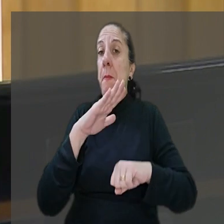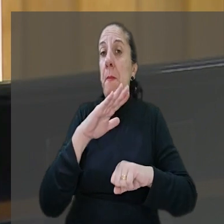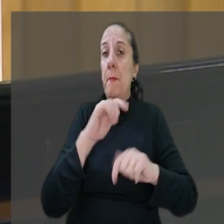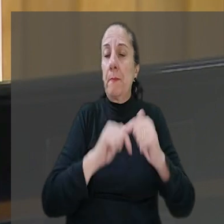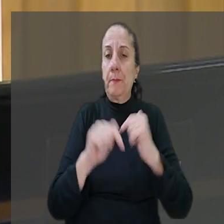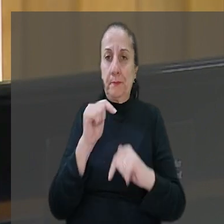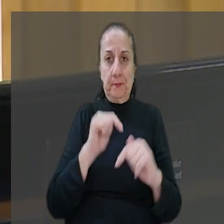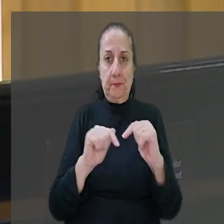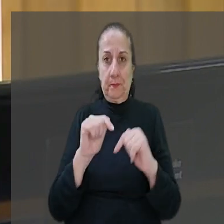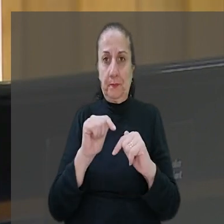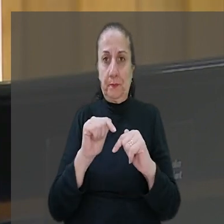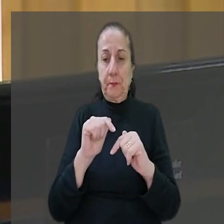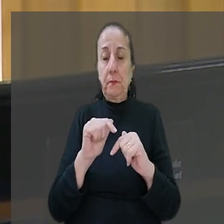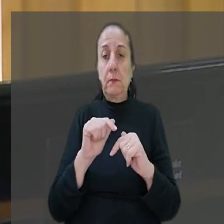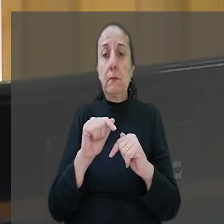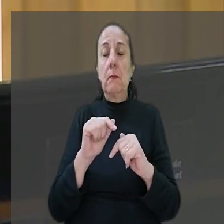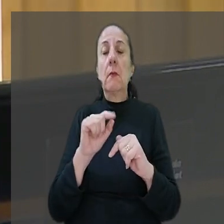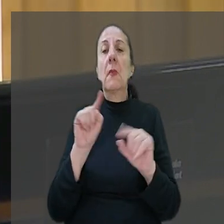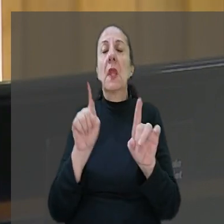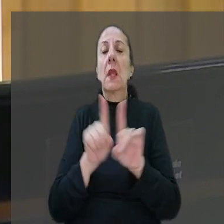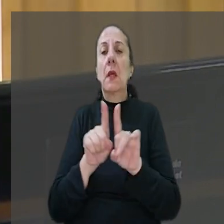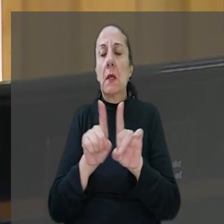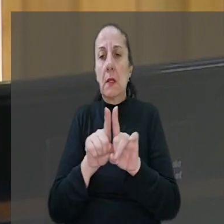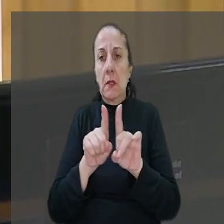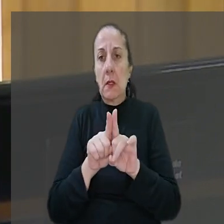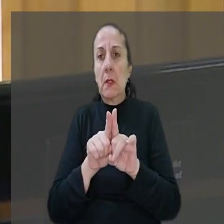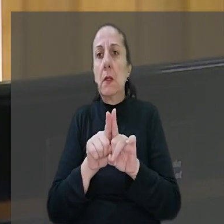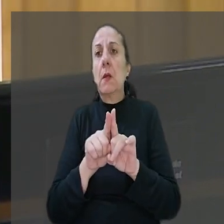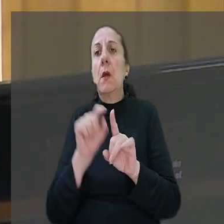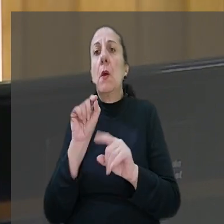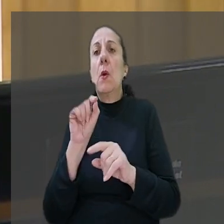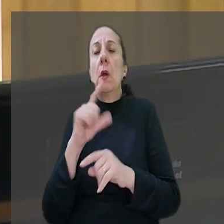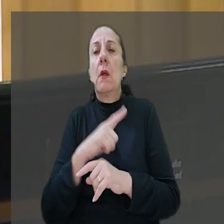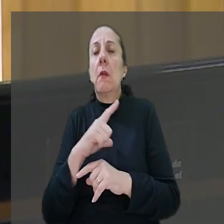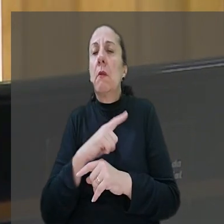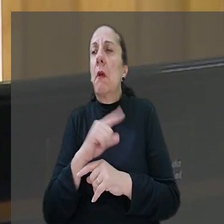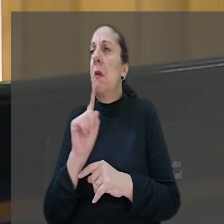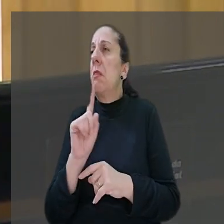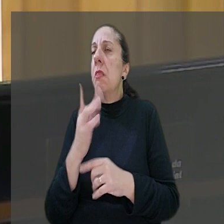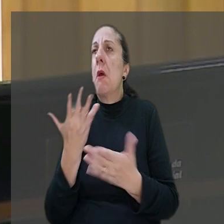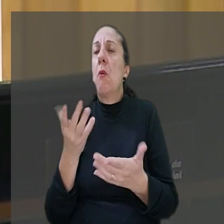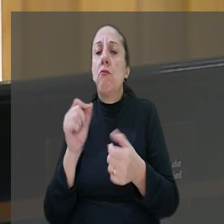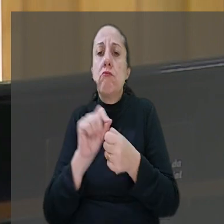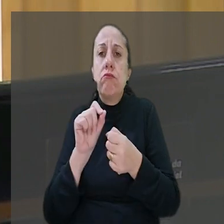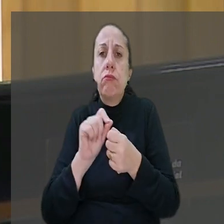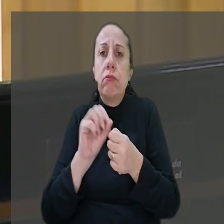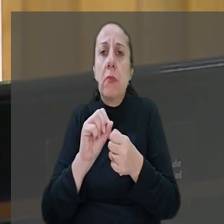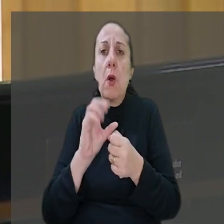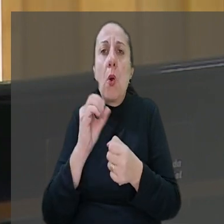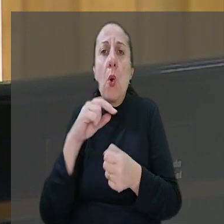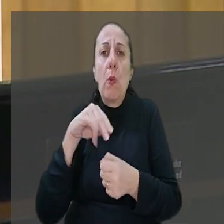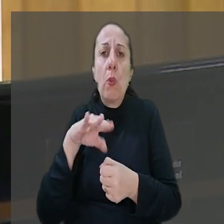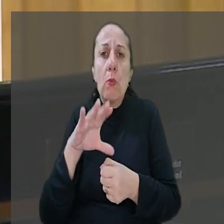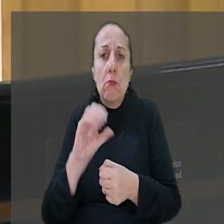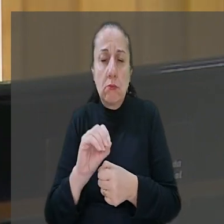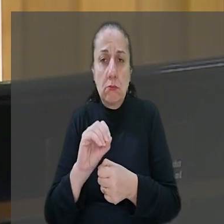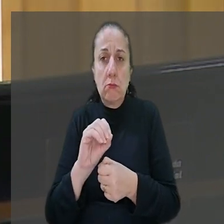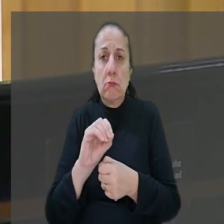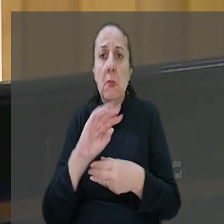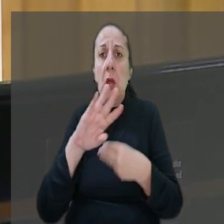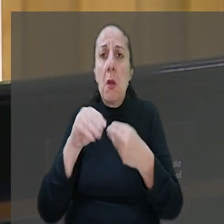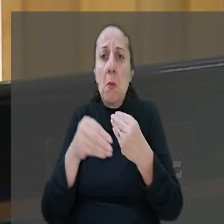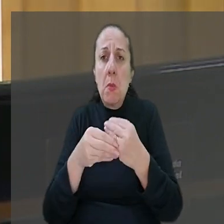ao empregador. Em síntese, os recorridos não se desincumbiram no ônus que lhes cabia,